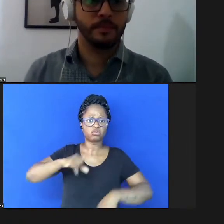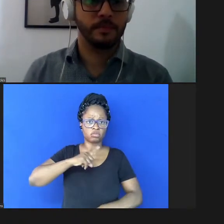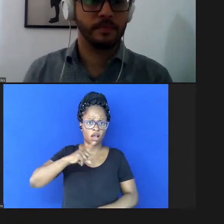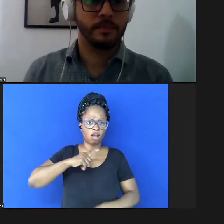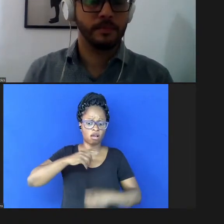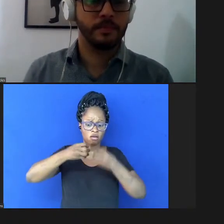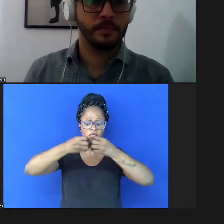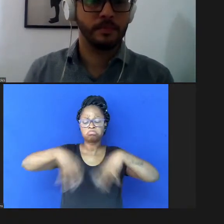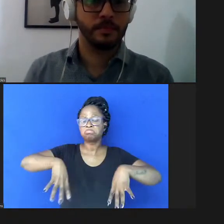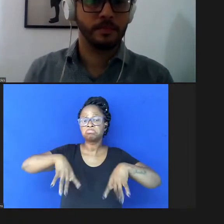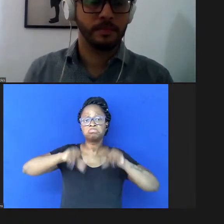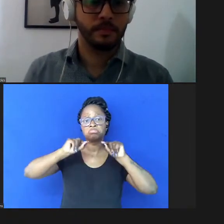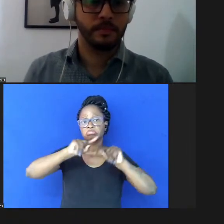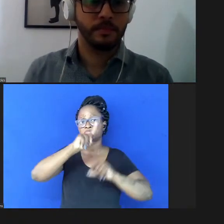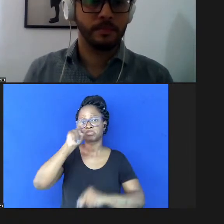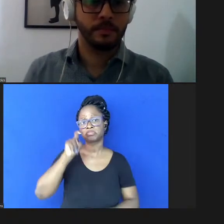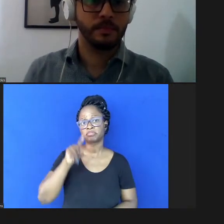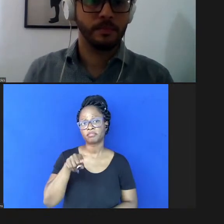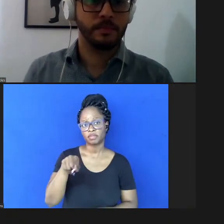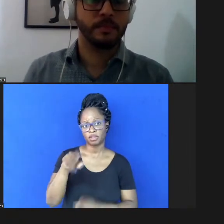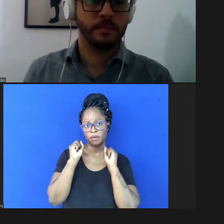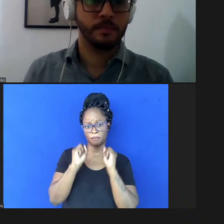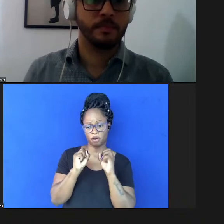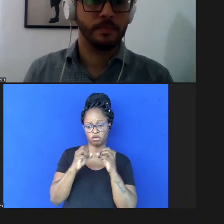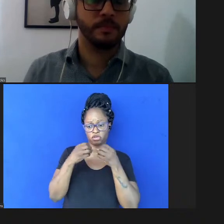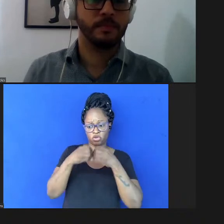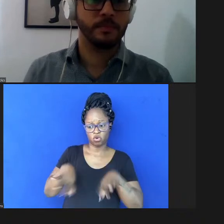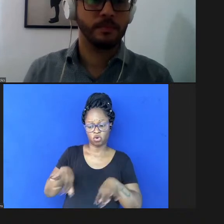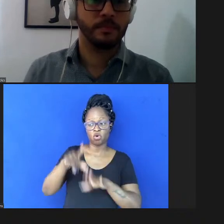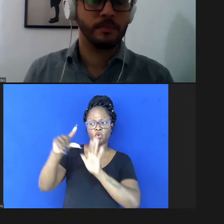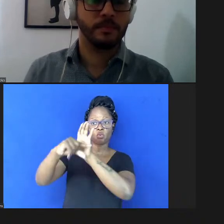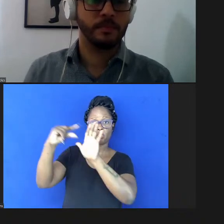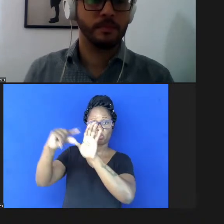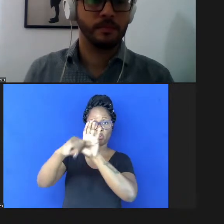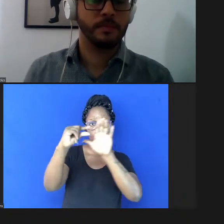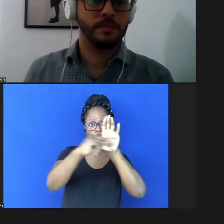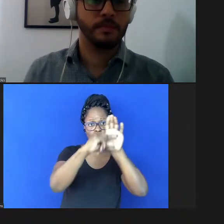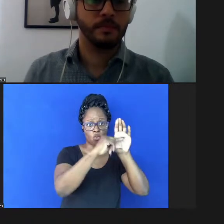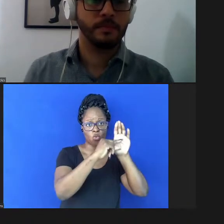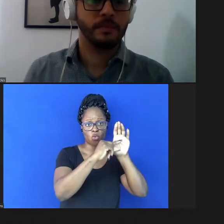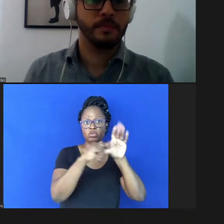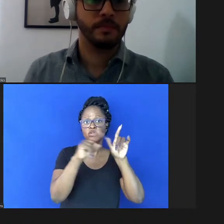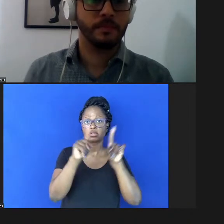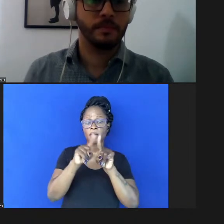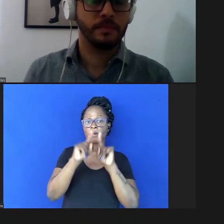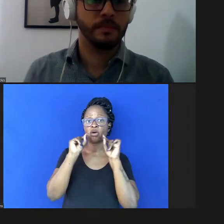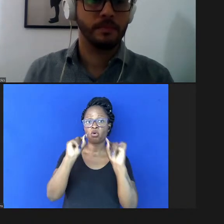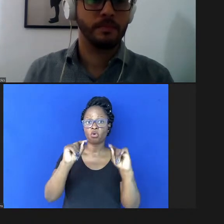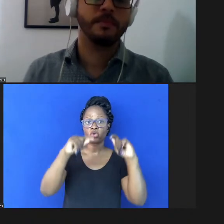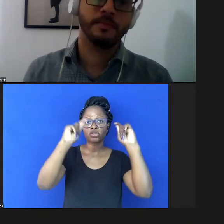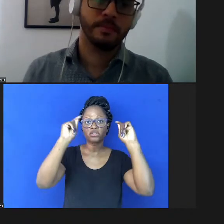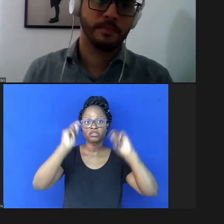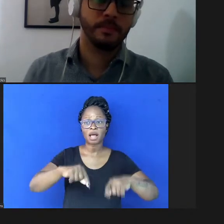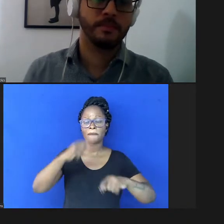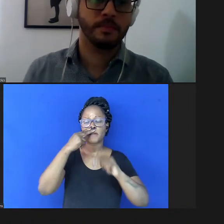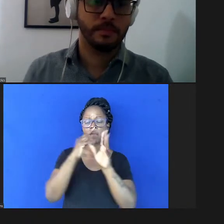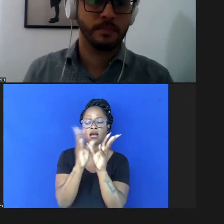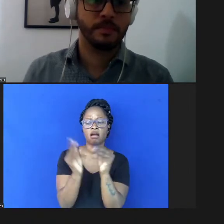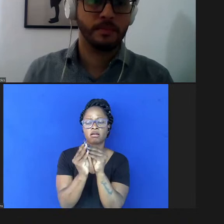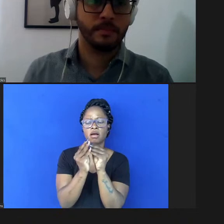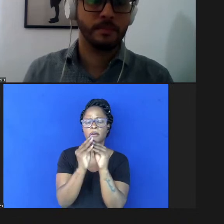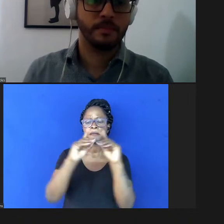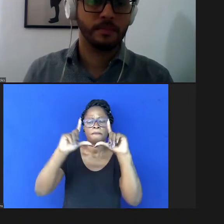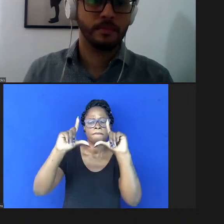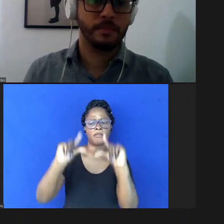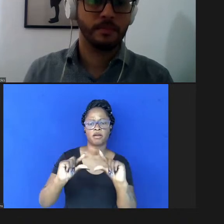custo pode ser coberto pelos autores contanto que seja razoável e contanto que